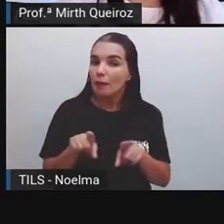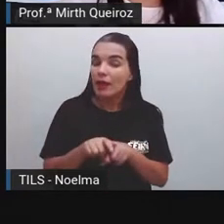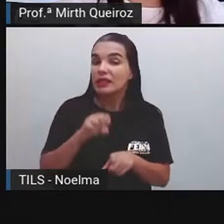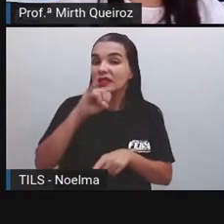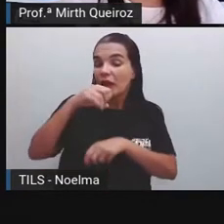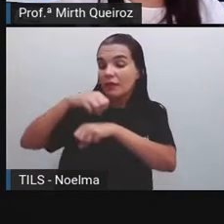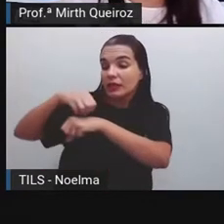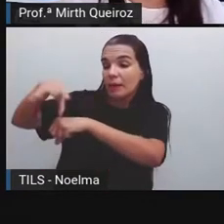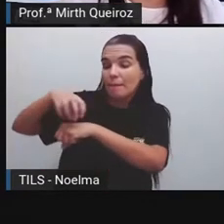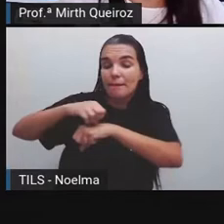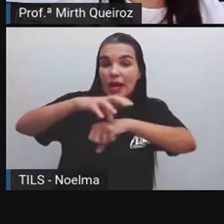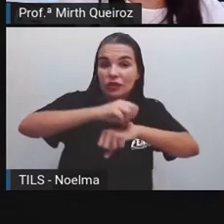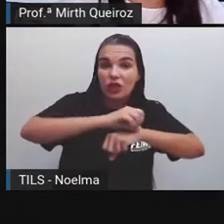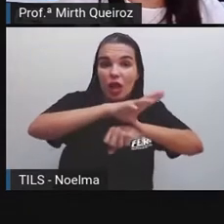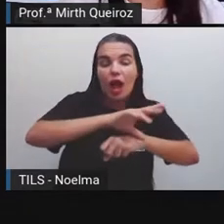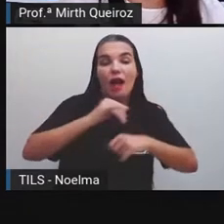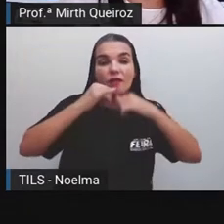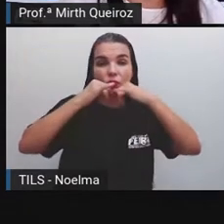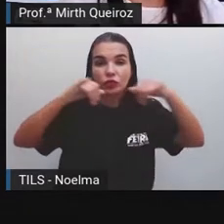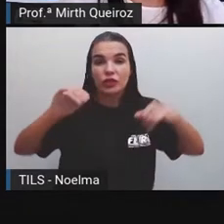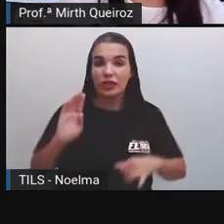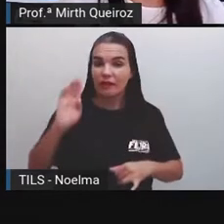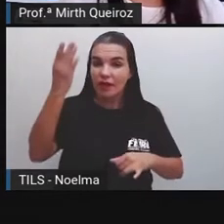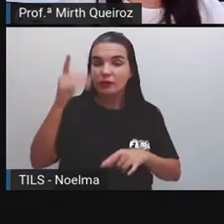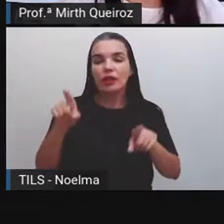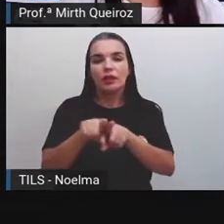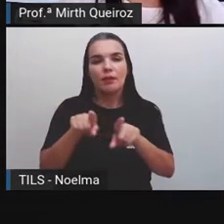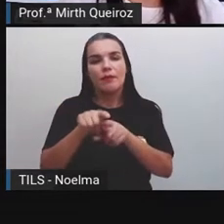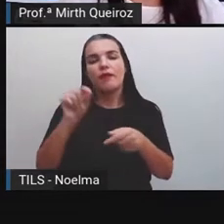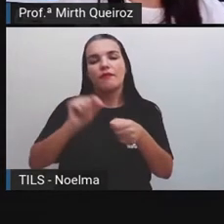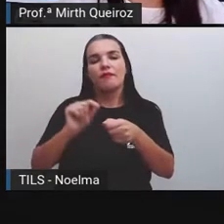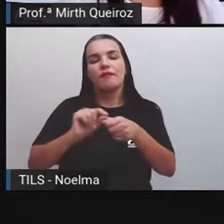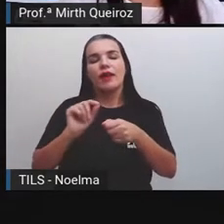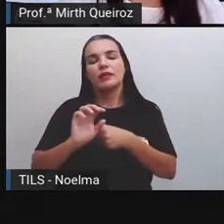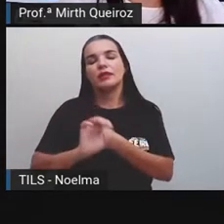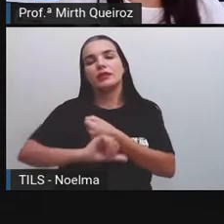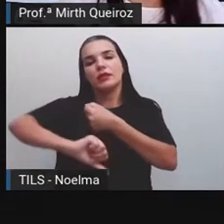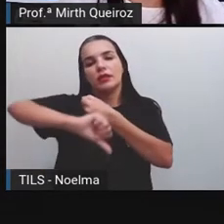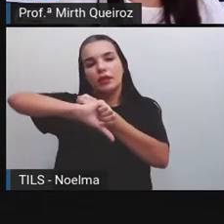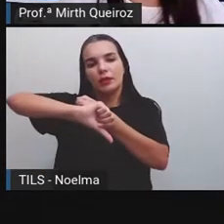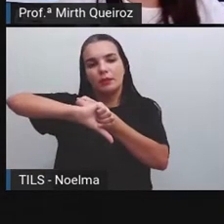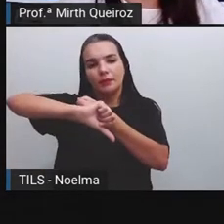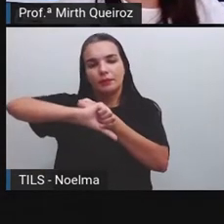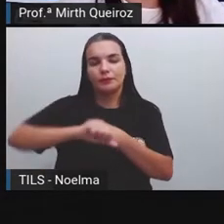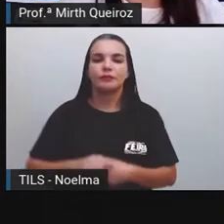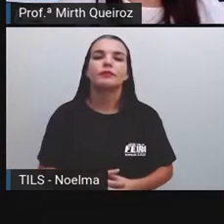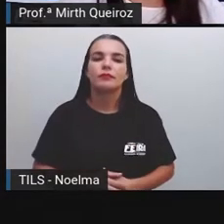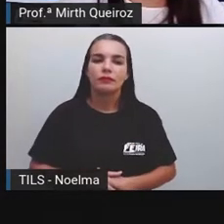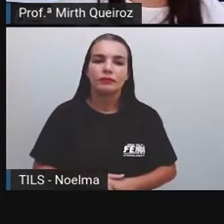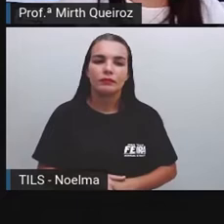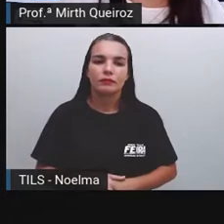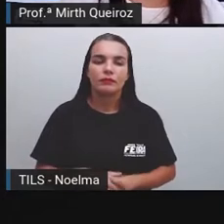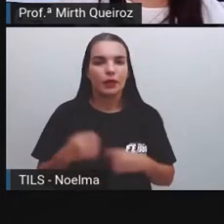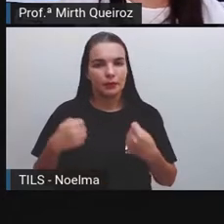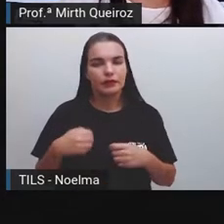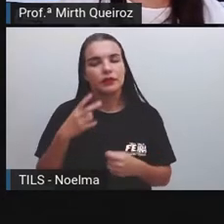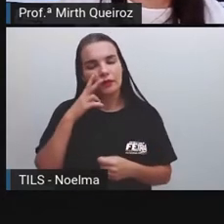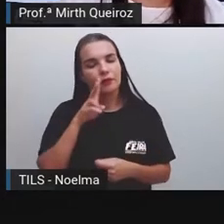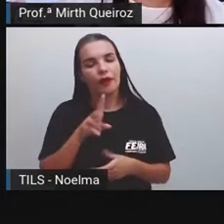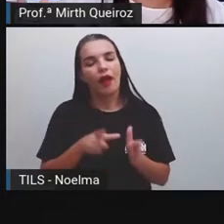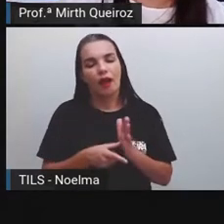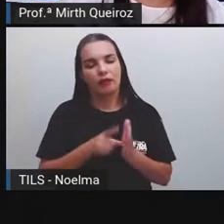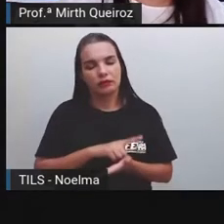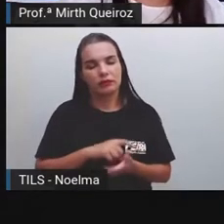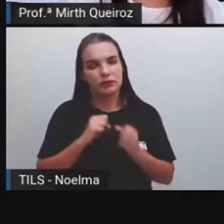Também está cometendo um crime Então a gente precisa verificar A veracidade daquele fato Daquela notícia Antes da gente sair